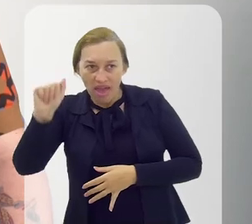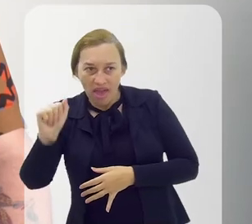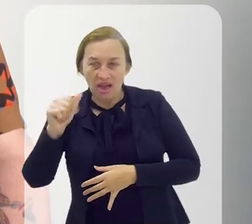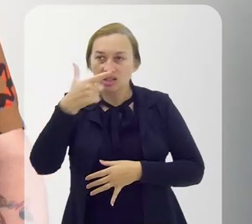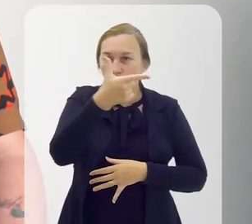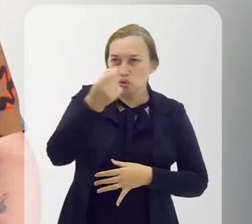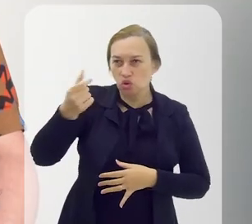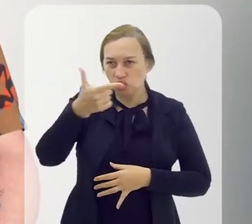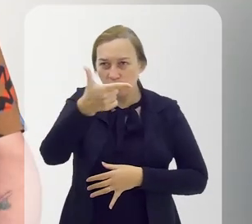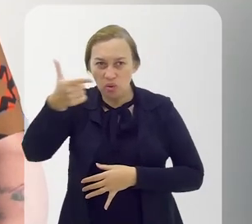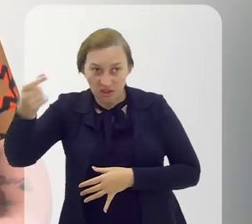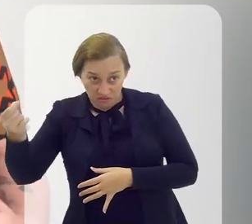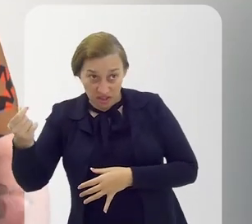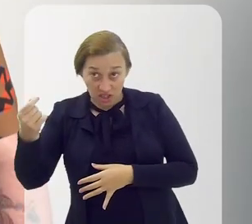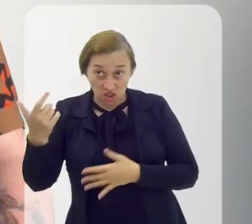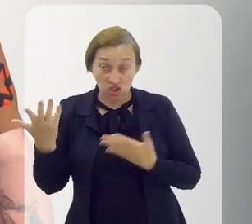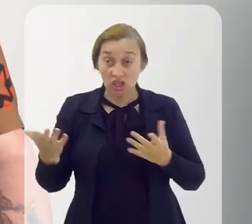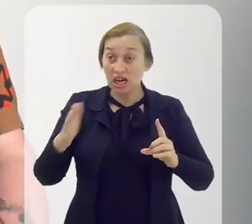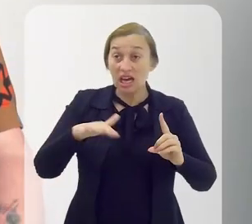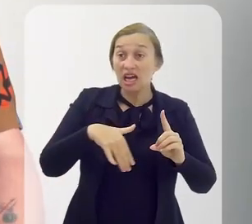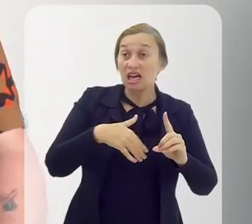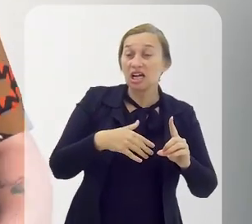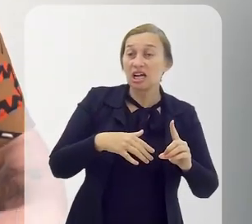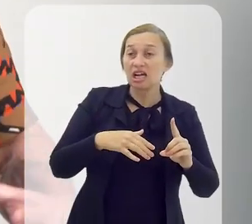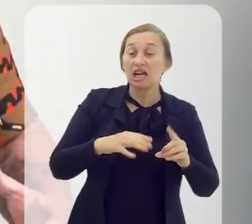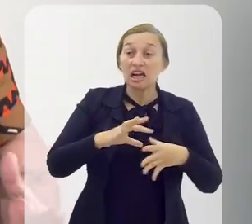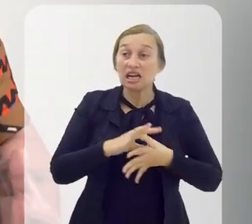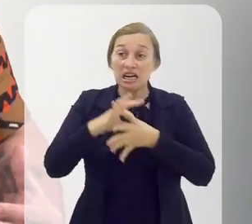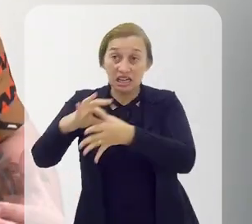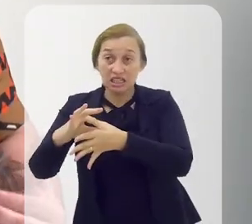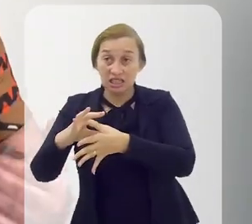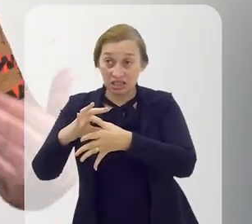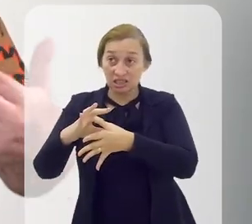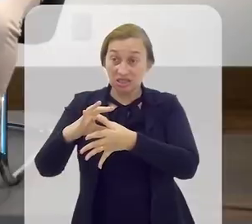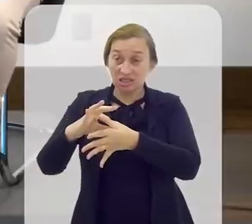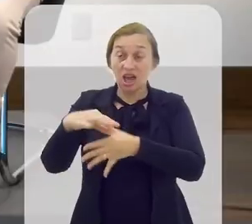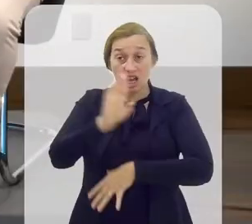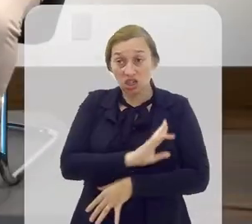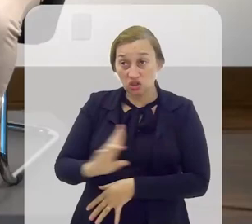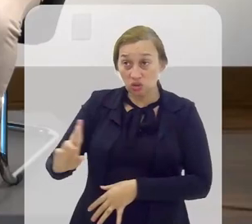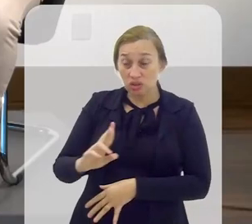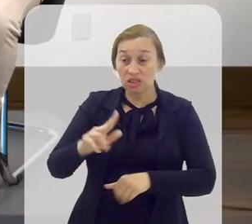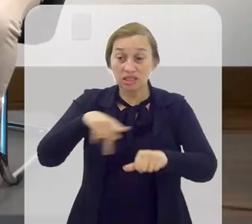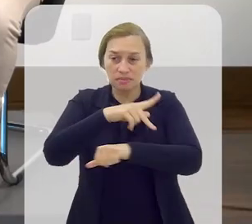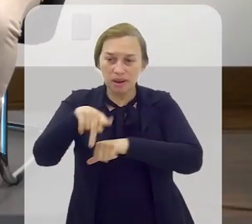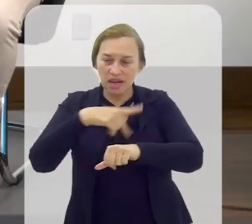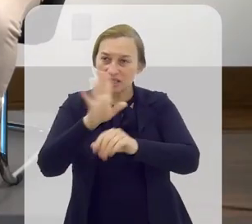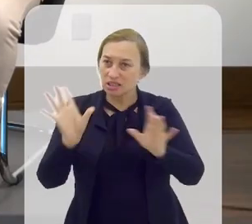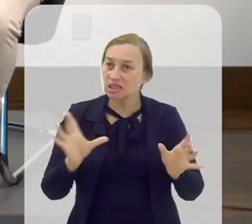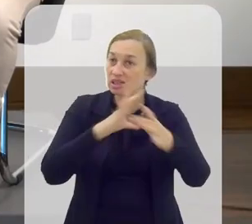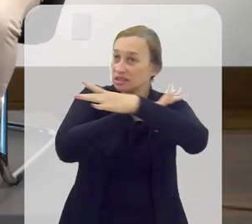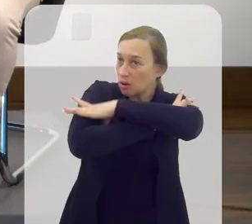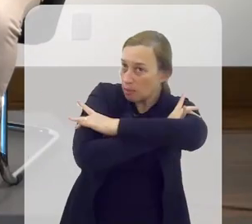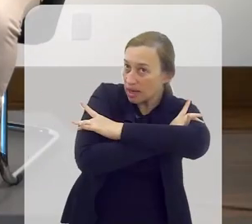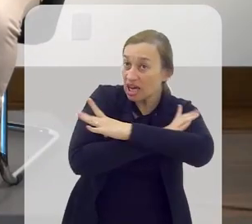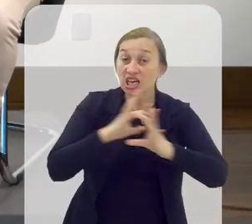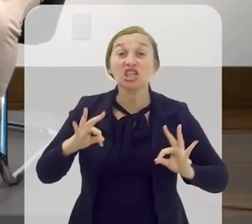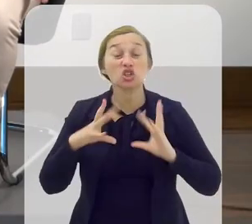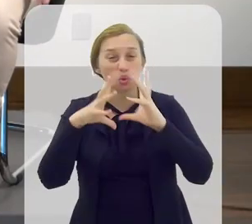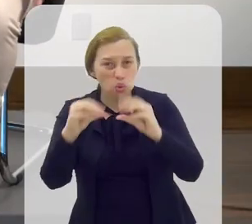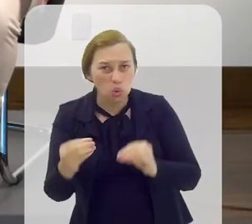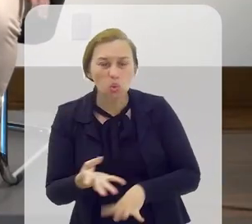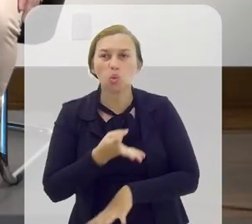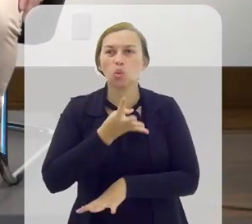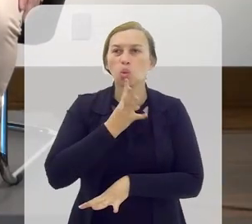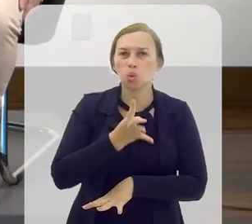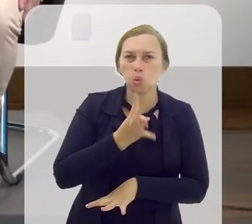dos maiores líderes religiosos que a gente teve nesse país, a gente abraçou no ano seguinte. E hoje tem todo